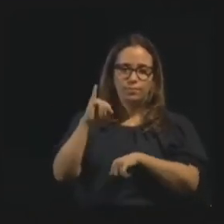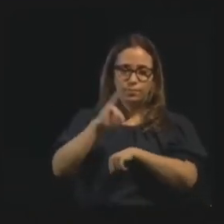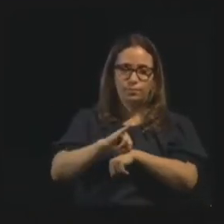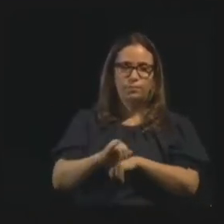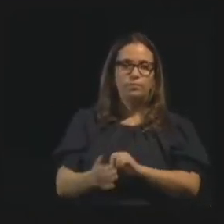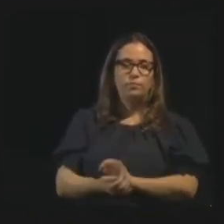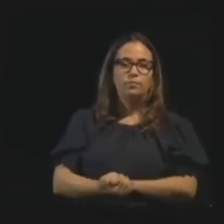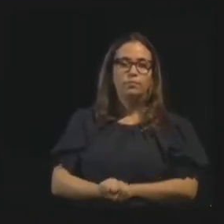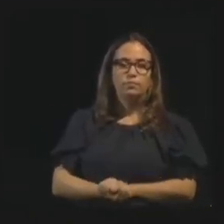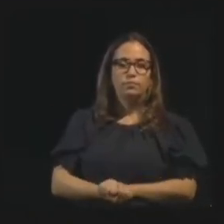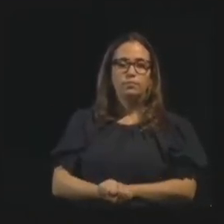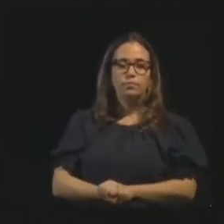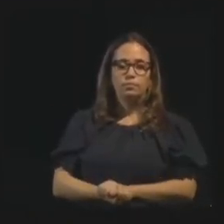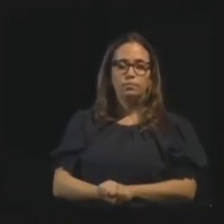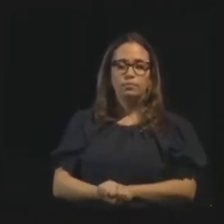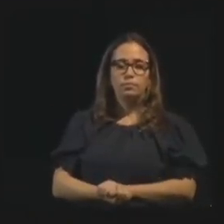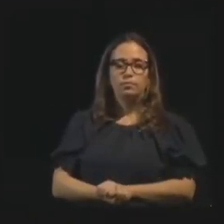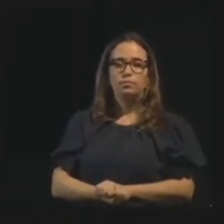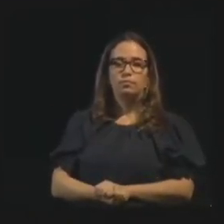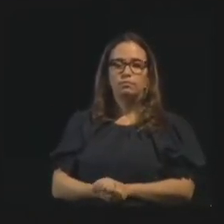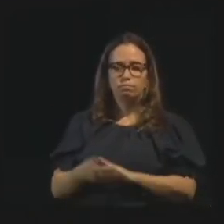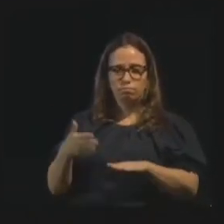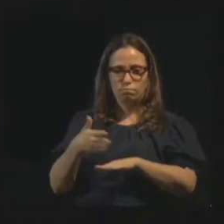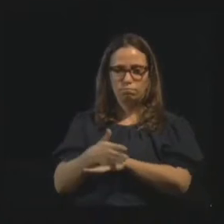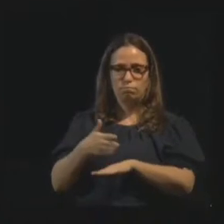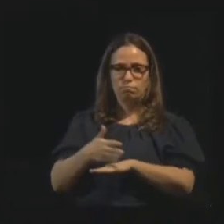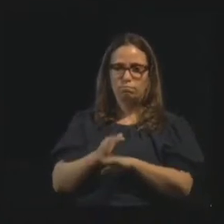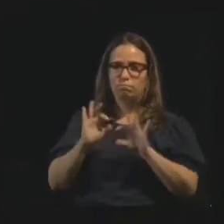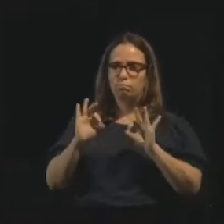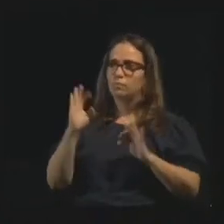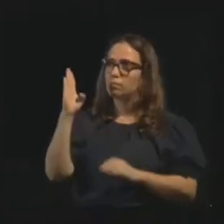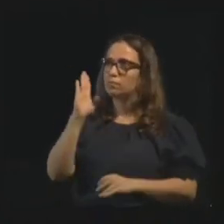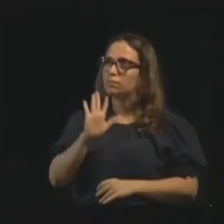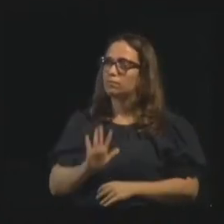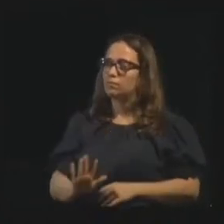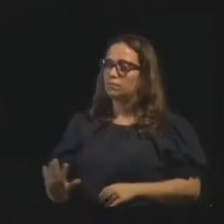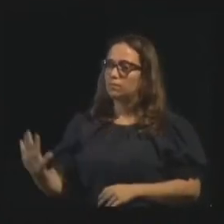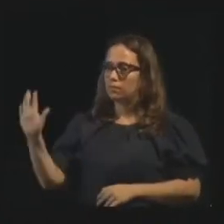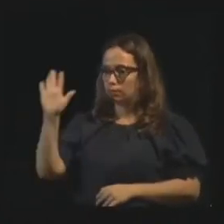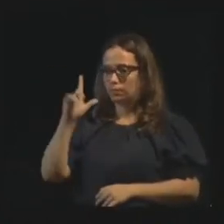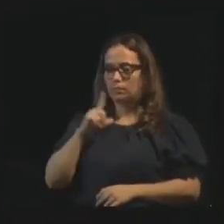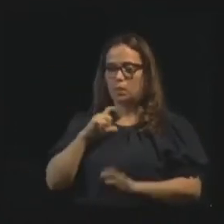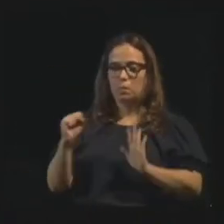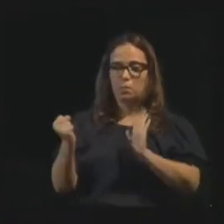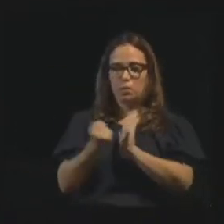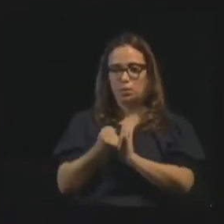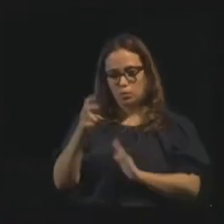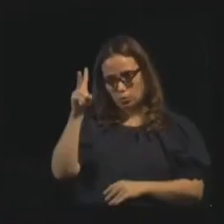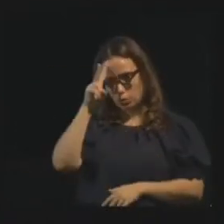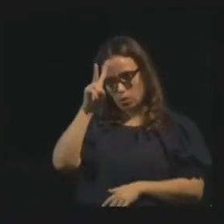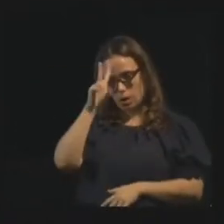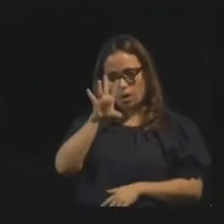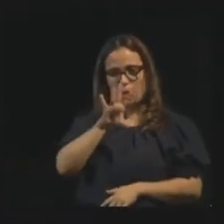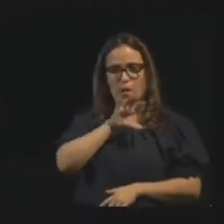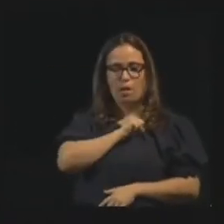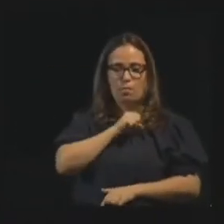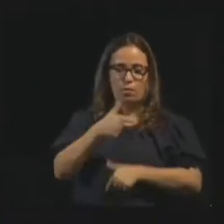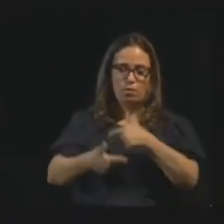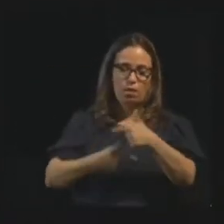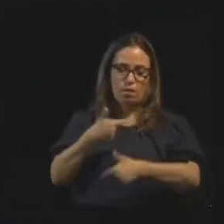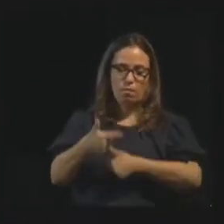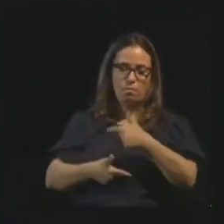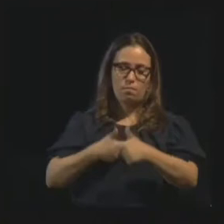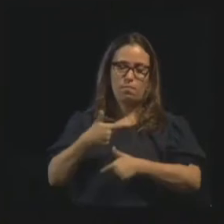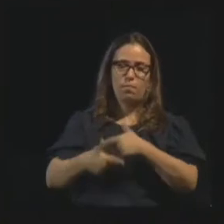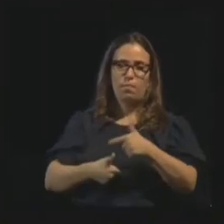E, sem dúvida alguma, participação em todo o Brasil, deixando um legado de amor, de trabalho e de ensinos